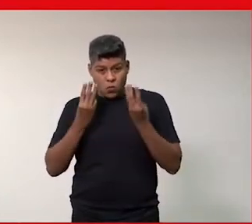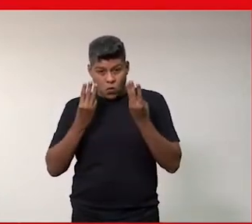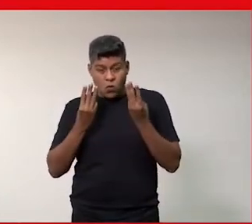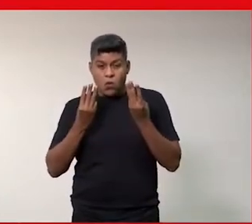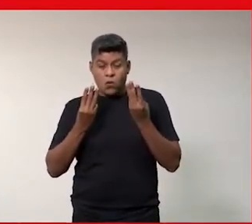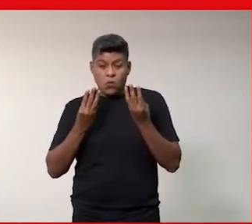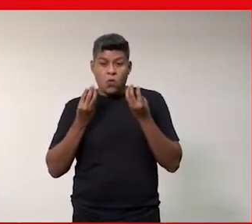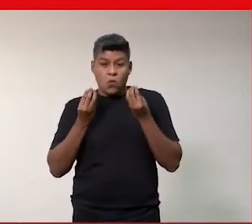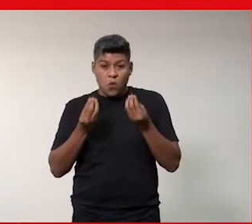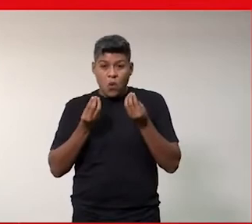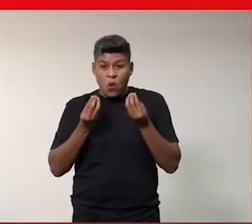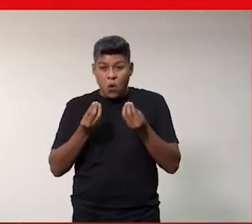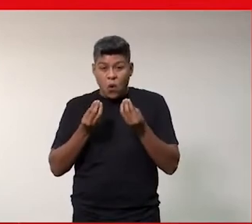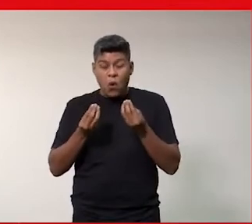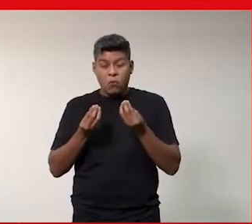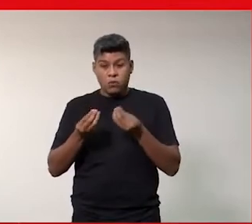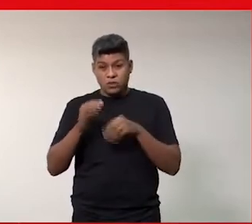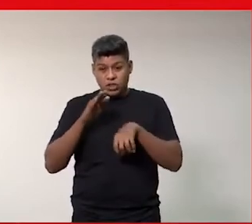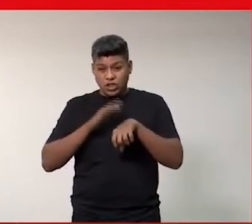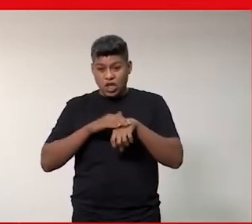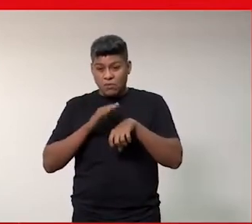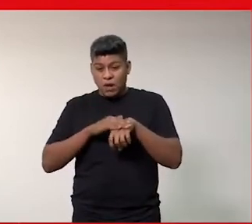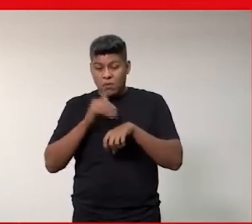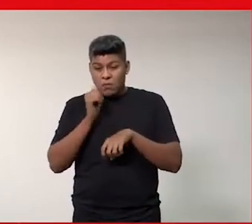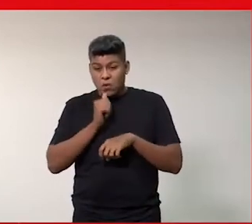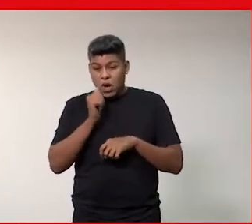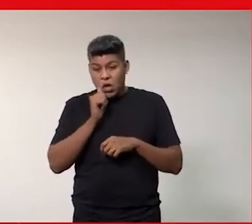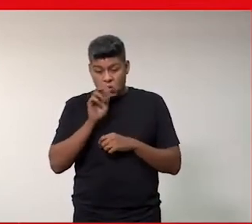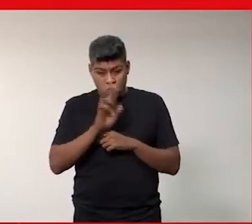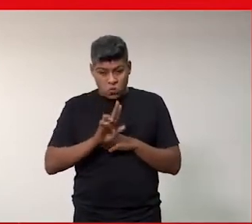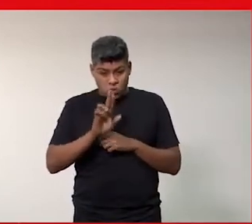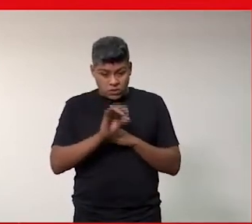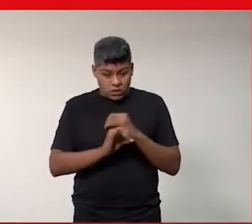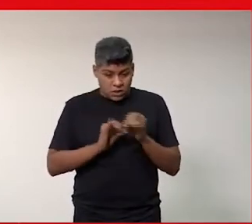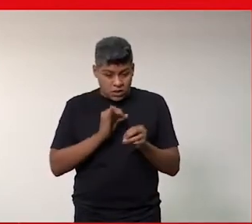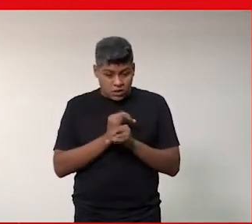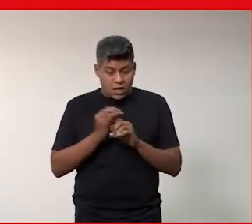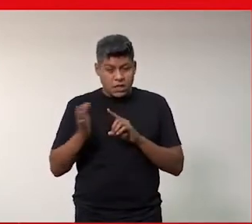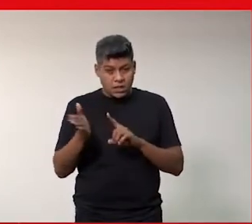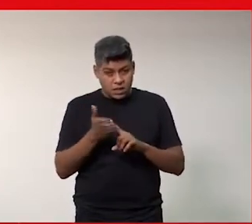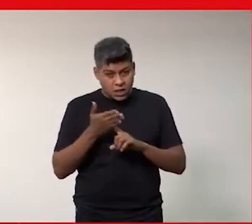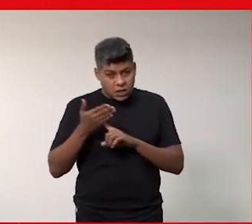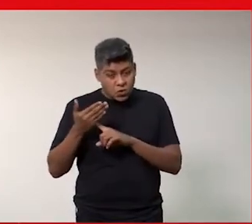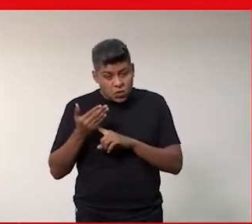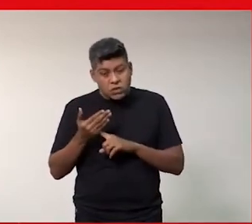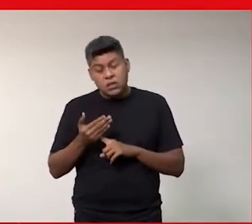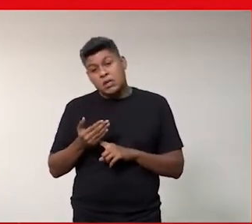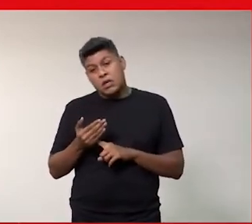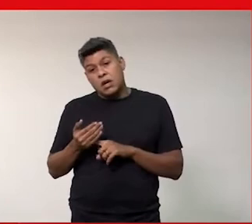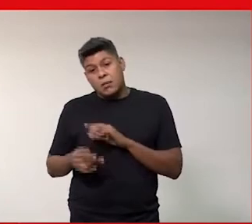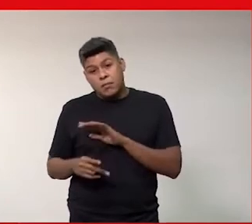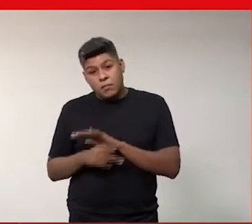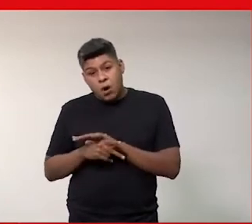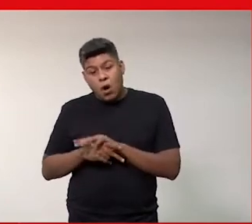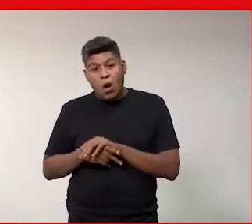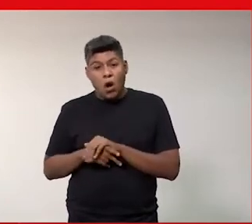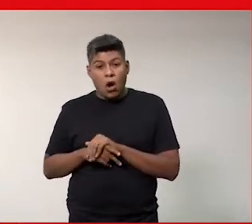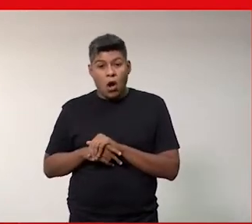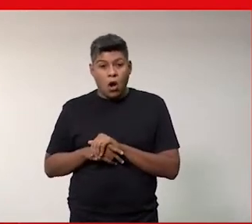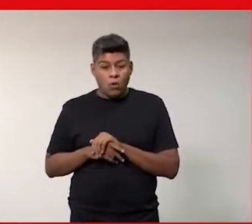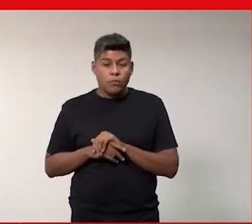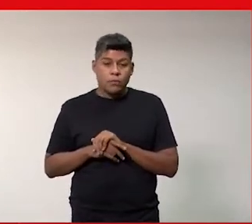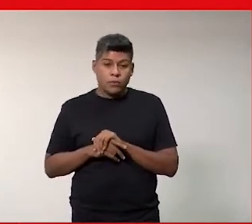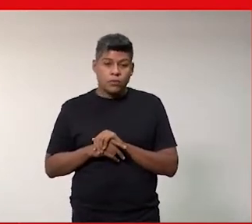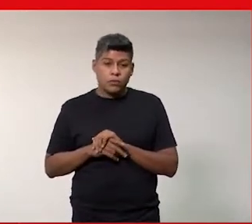trazer essas mulheres de usuárias da internet da tecnologia para tirar elas desse